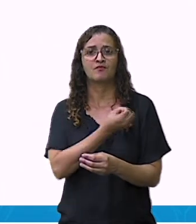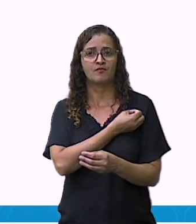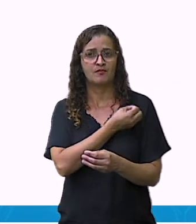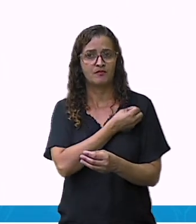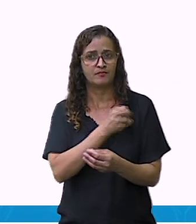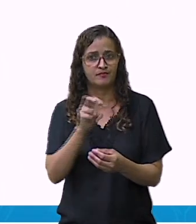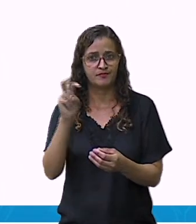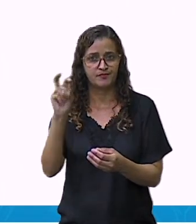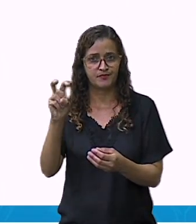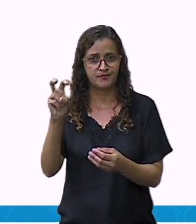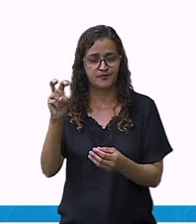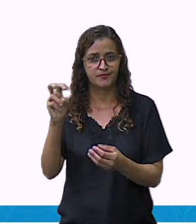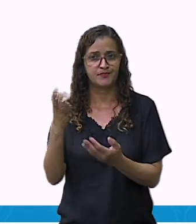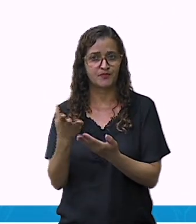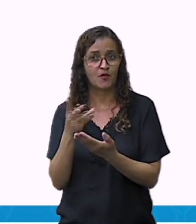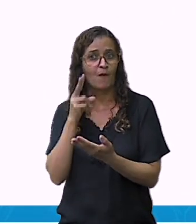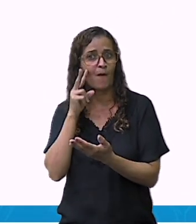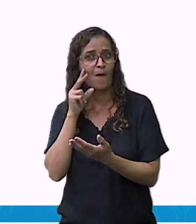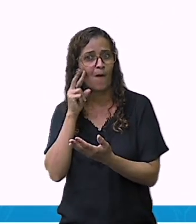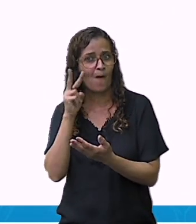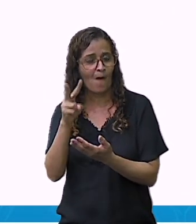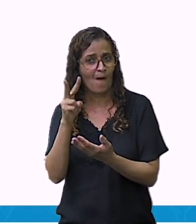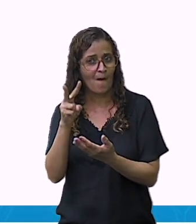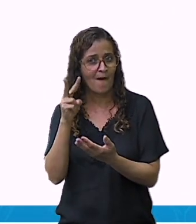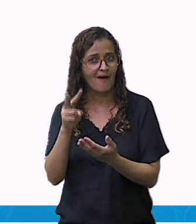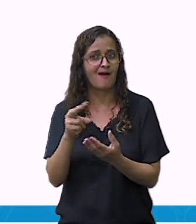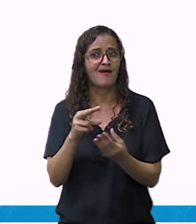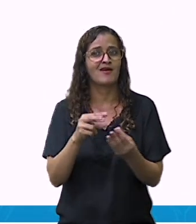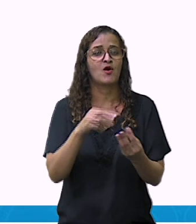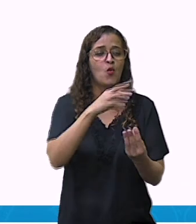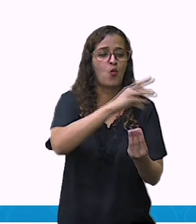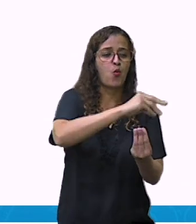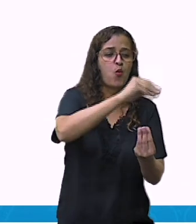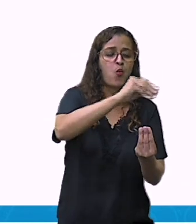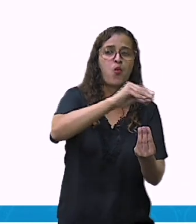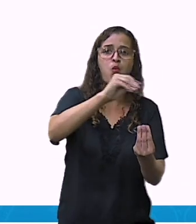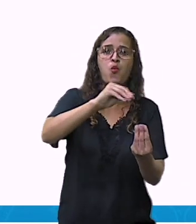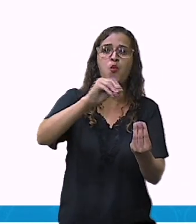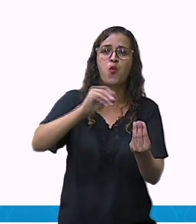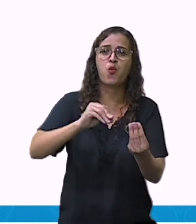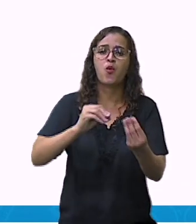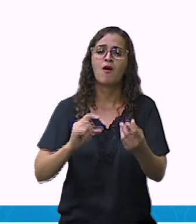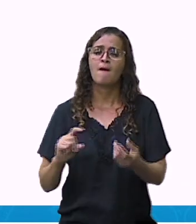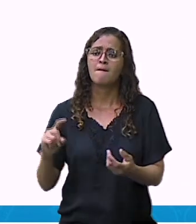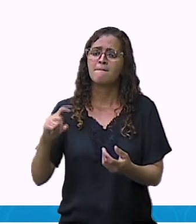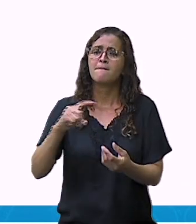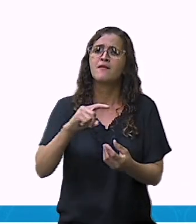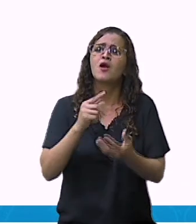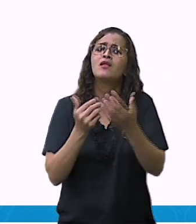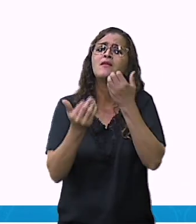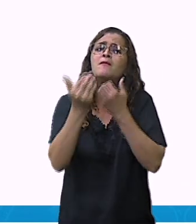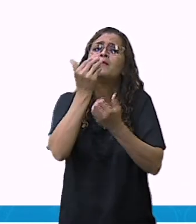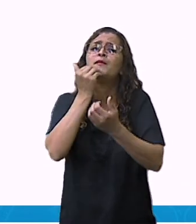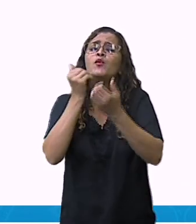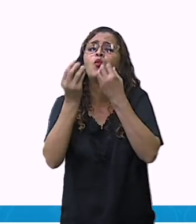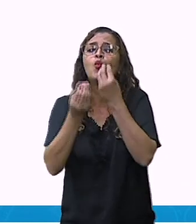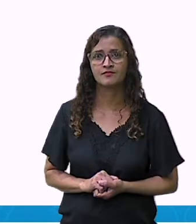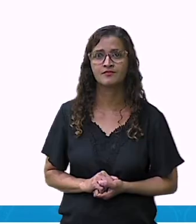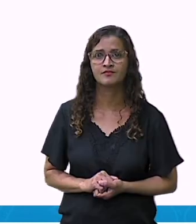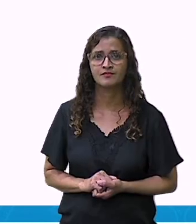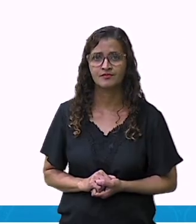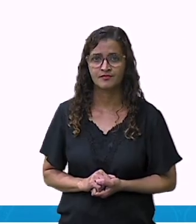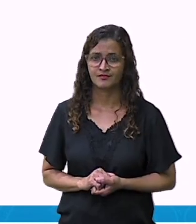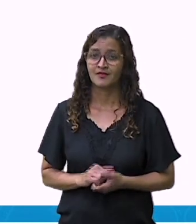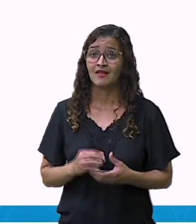alimentam? Nós já falamos, mas a gente vai reforçar aqui com a resposta da atividade cinco.